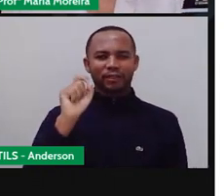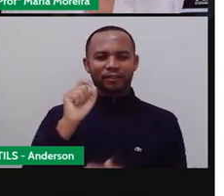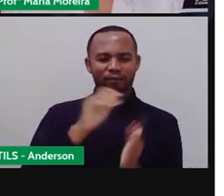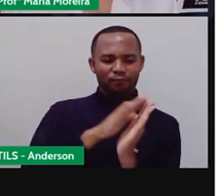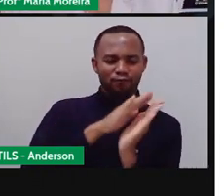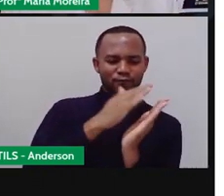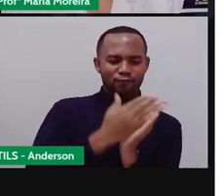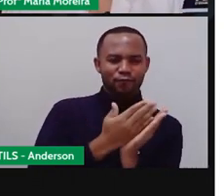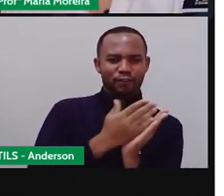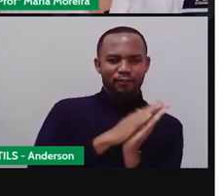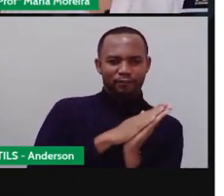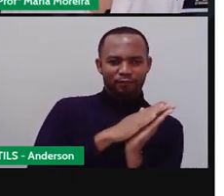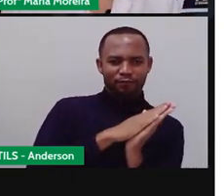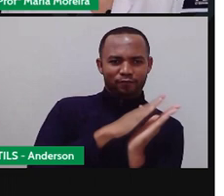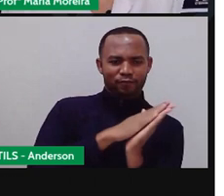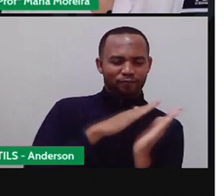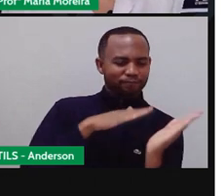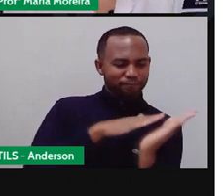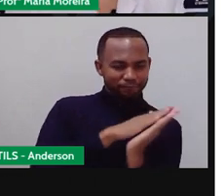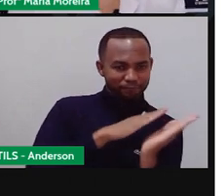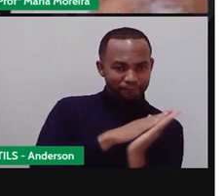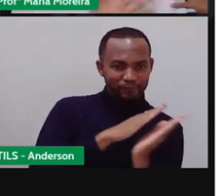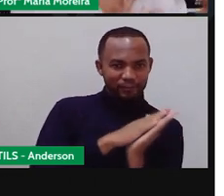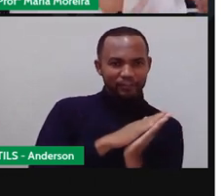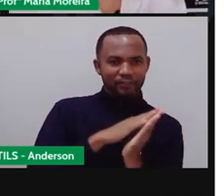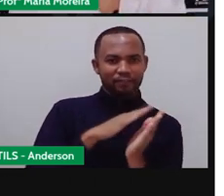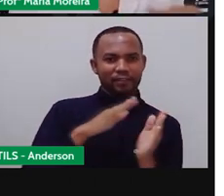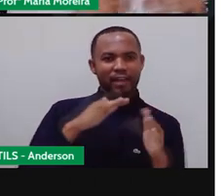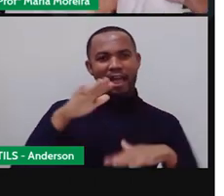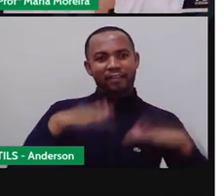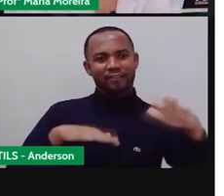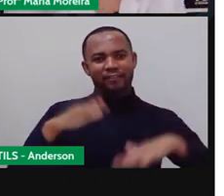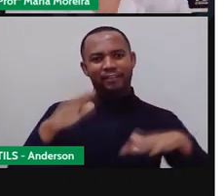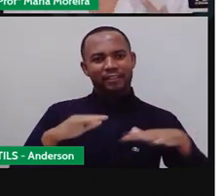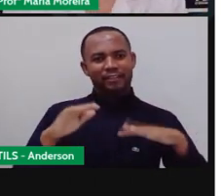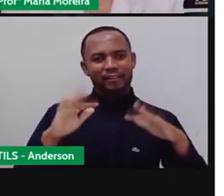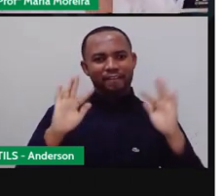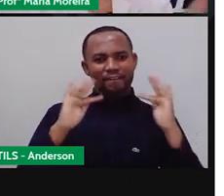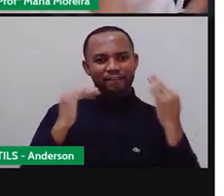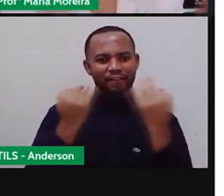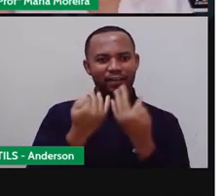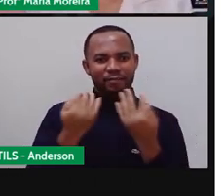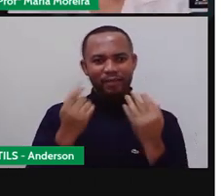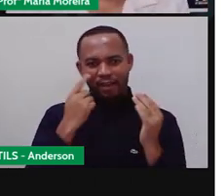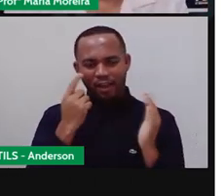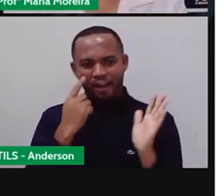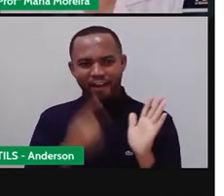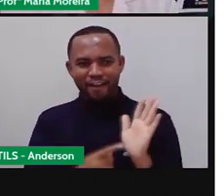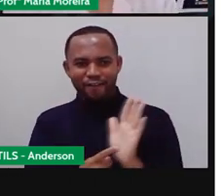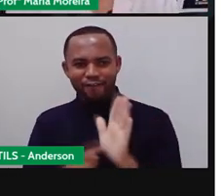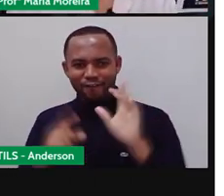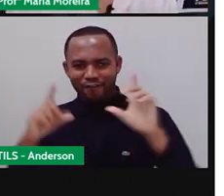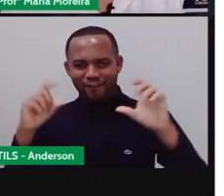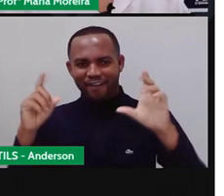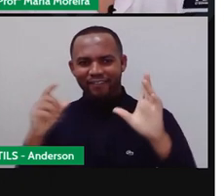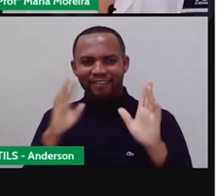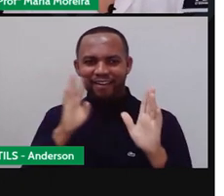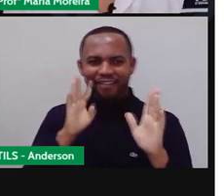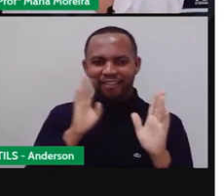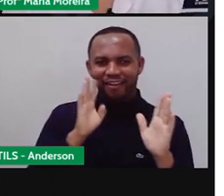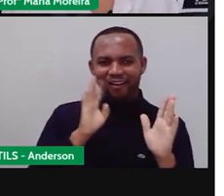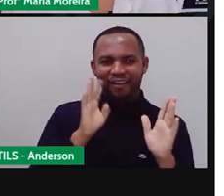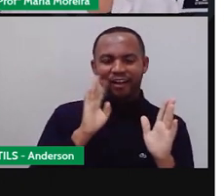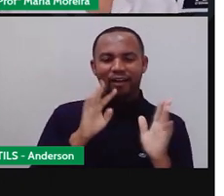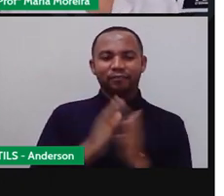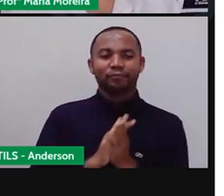álbuns de fotos, né? E aí, elas ficavam lá guardadas, e quando chegava uma visita, a gente corria no armário, ah, eu vou baixar minhas fotos e tal. Bom,